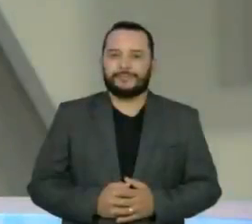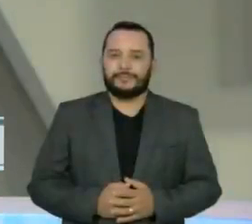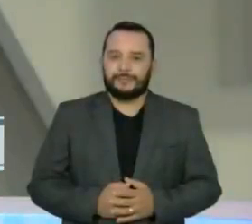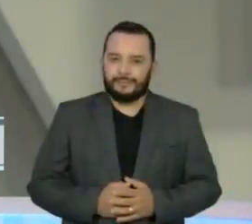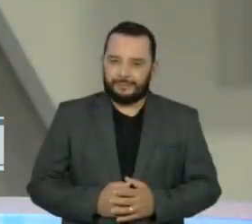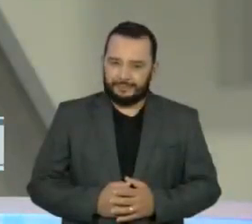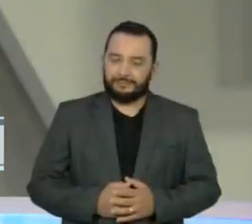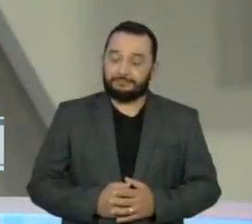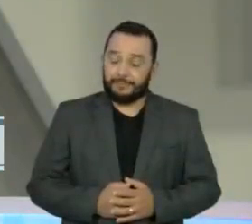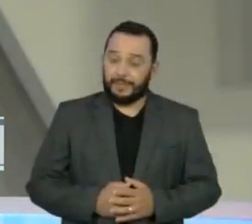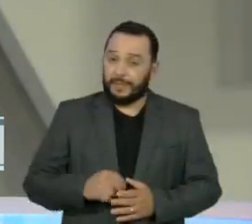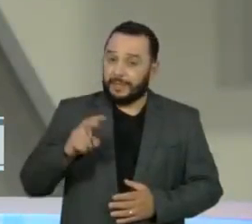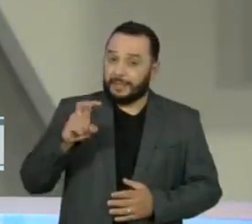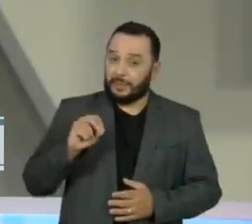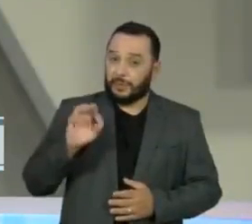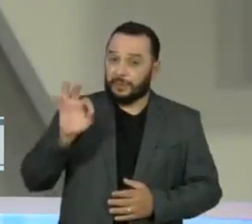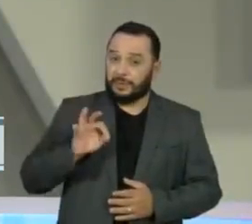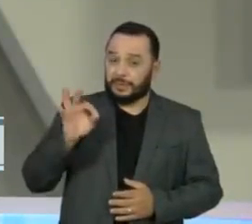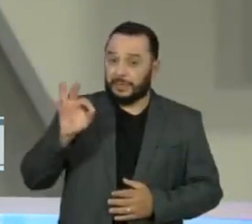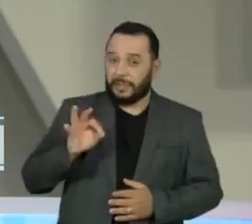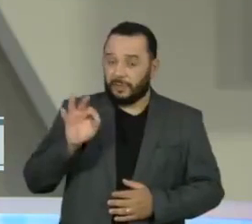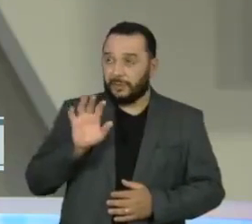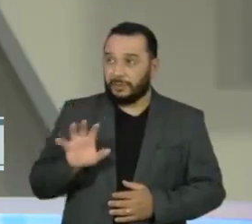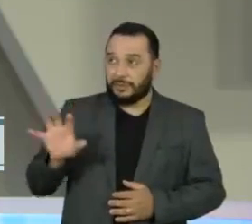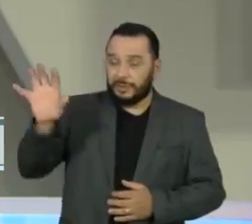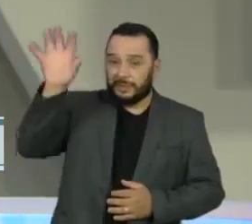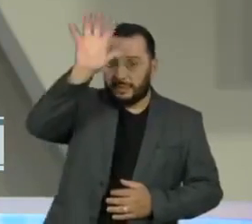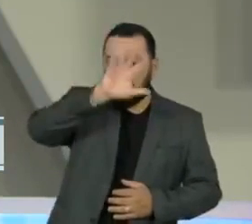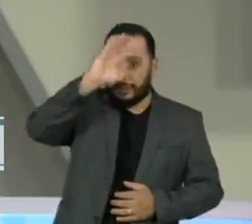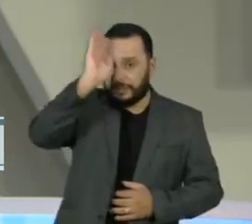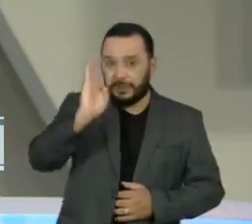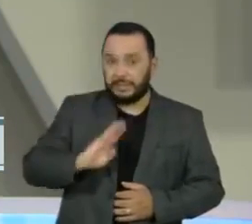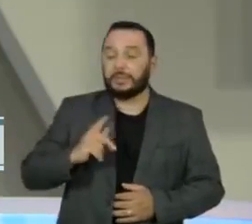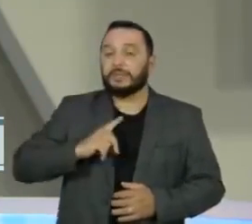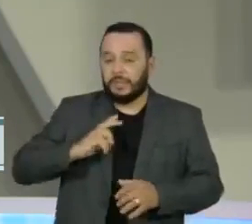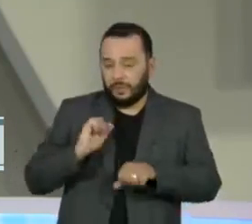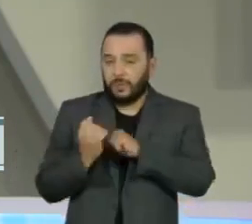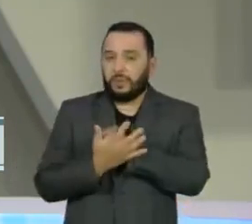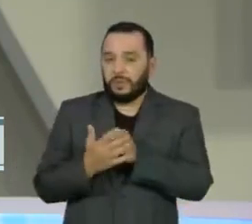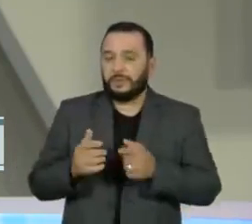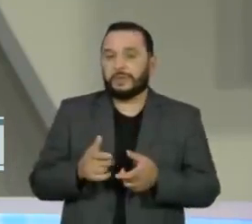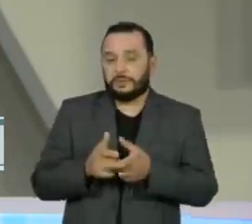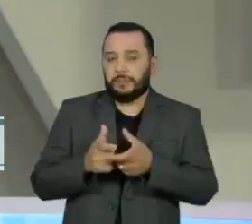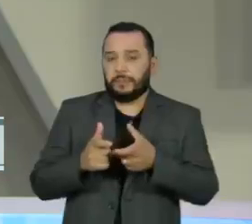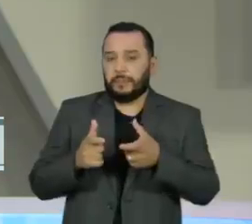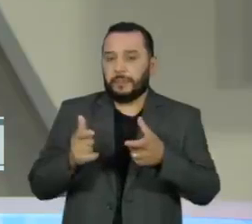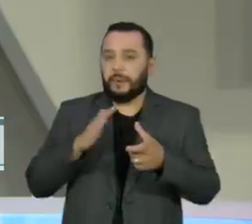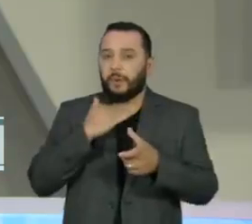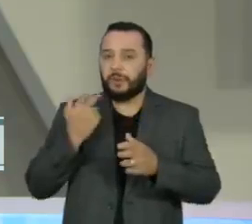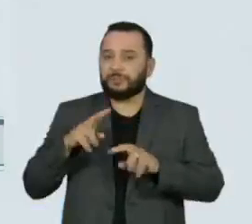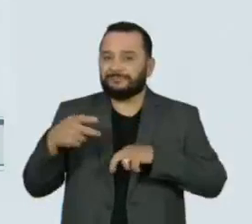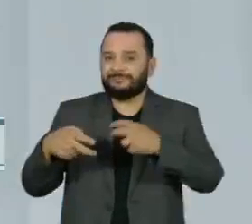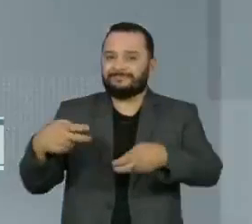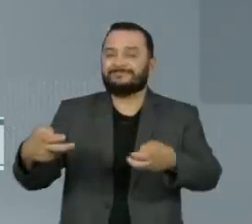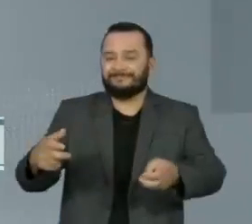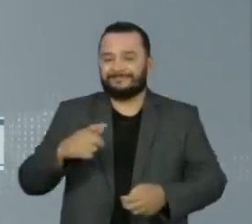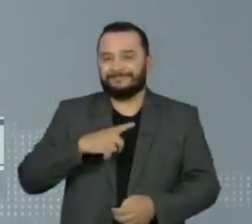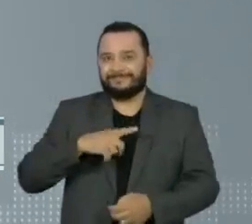Mais da metade dos estados brasileiros apresenta alta na média de mortes pelo coronavírus.